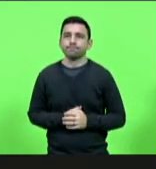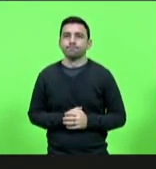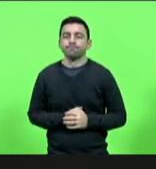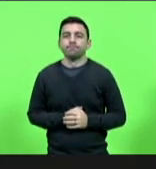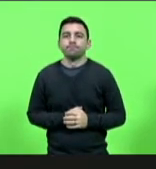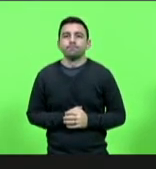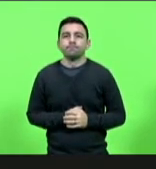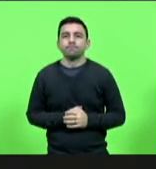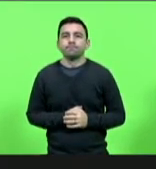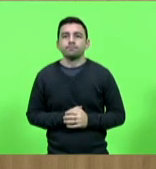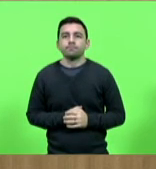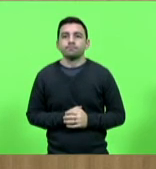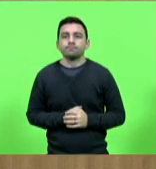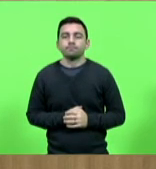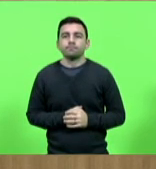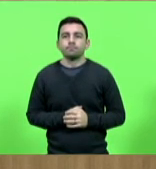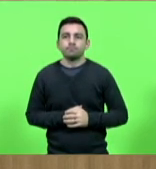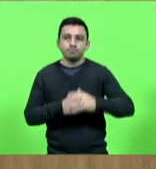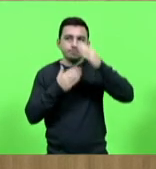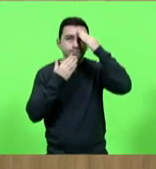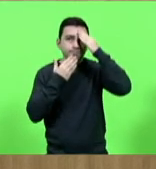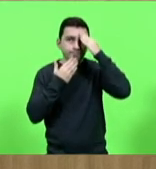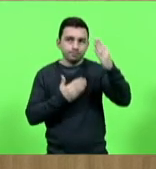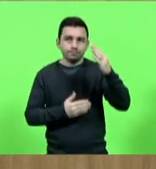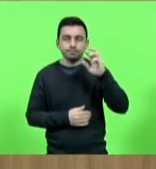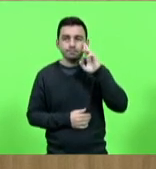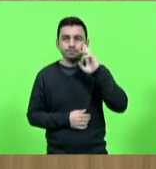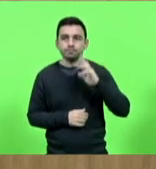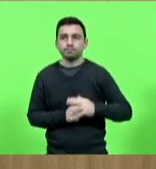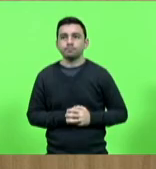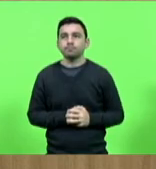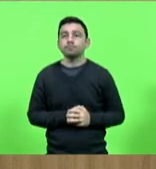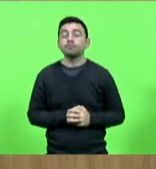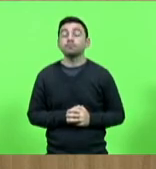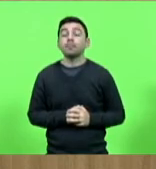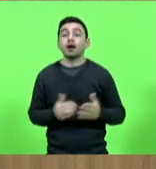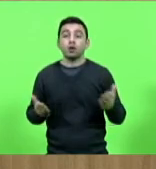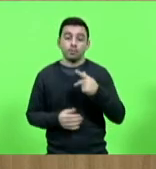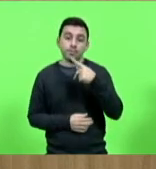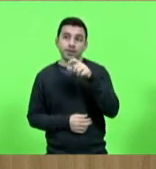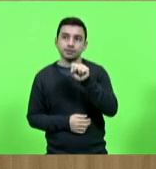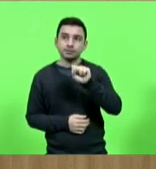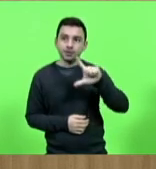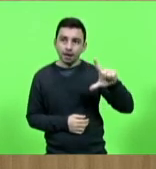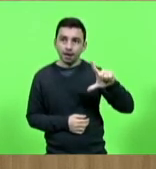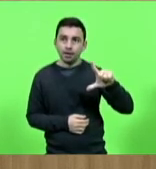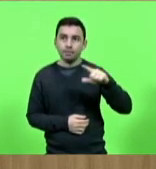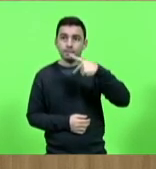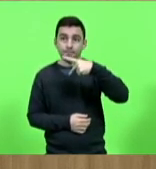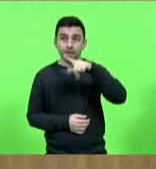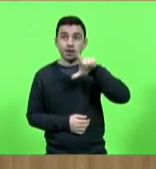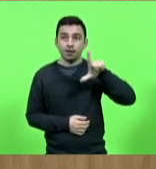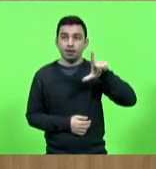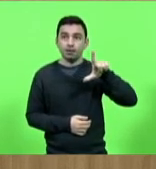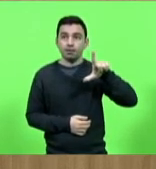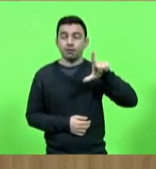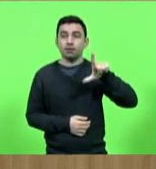Obrigado, deputado Rodrigo Minoto. Bloco PSL-PL por 15 minutos.